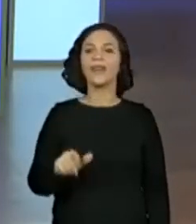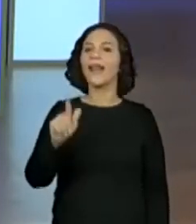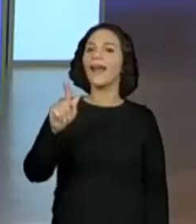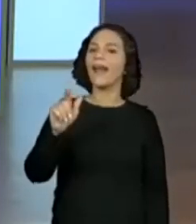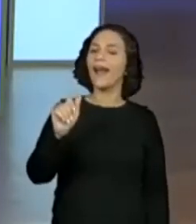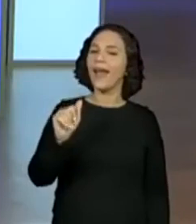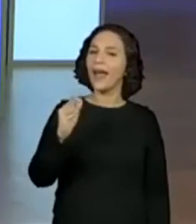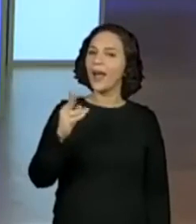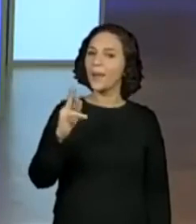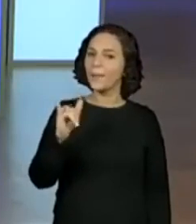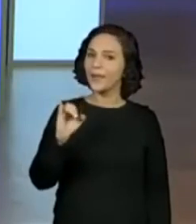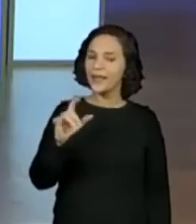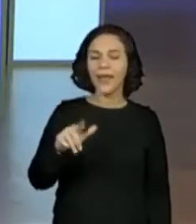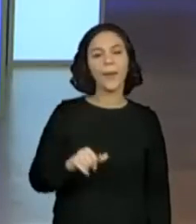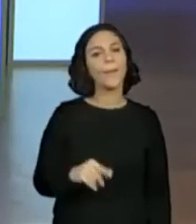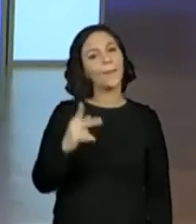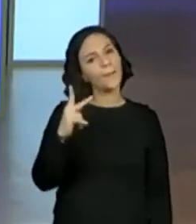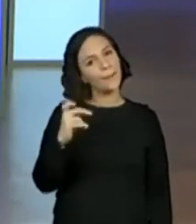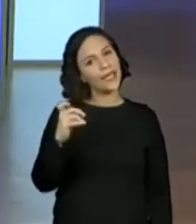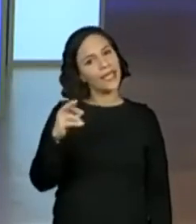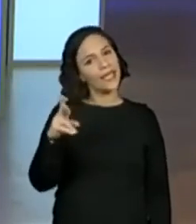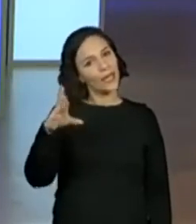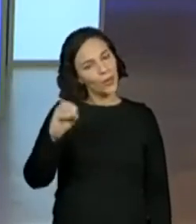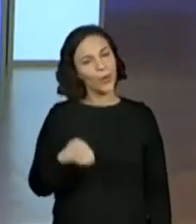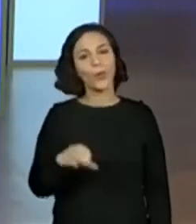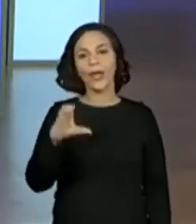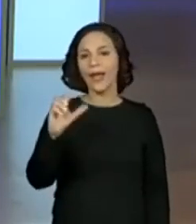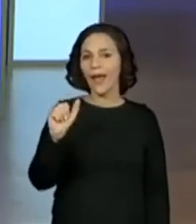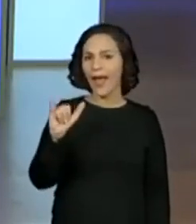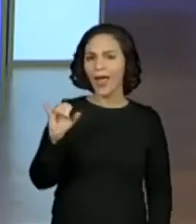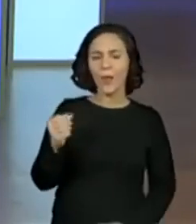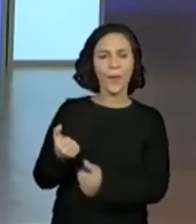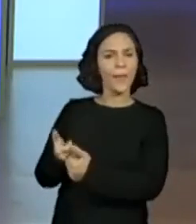Caio. Muito bem. Isso mesmo. Muito bem. legal. Lucas.